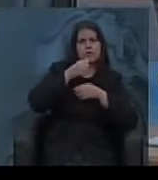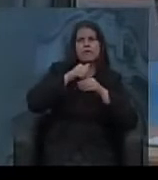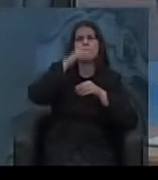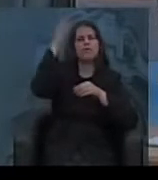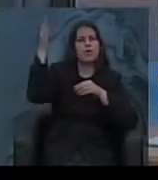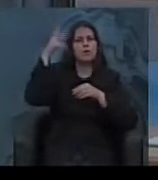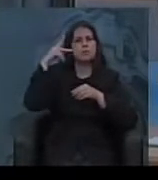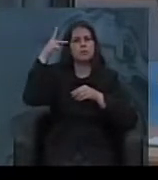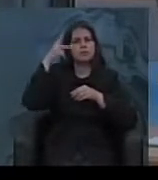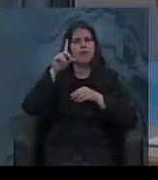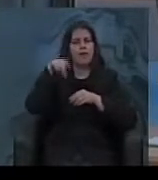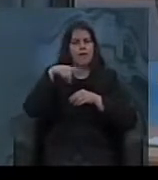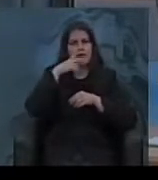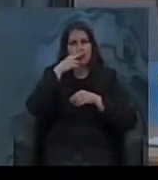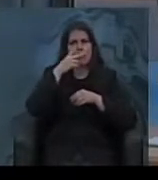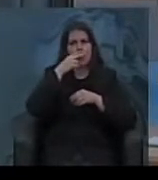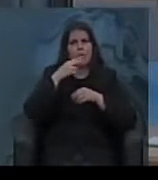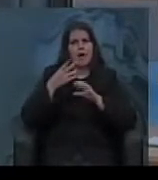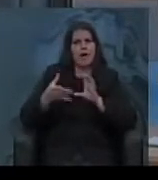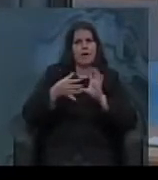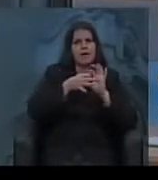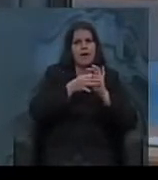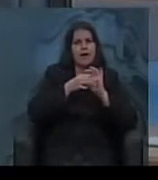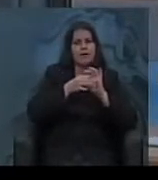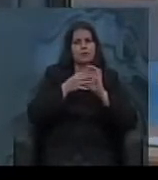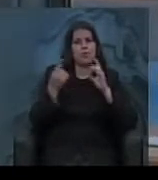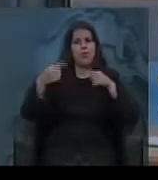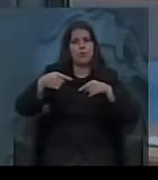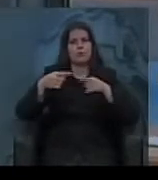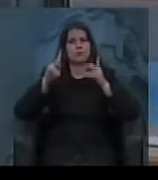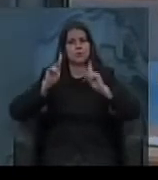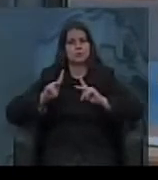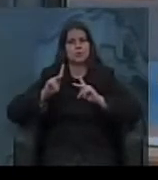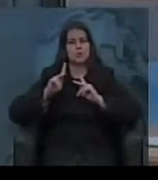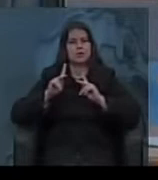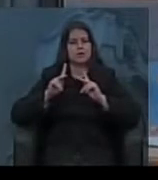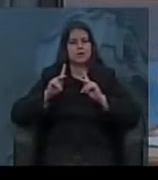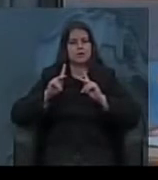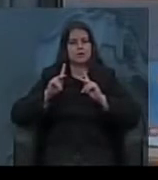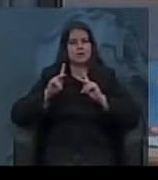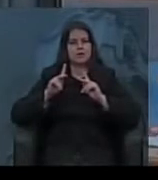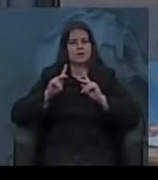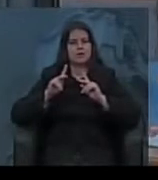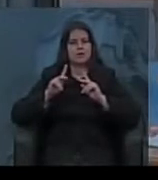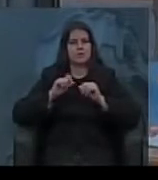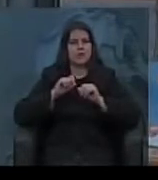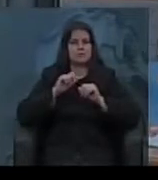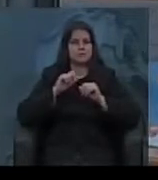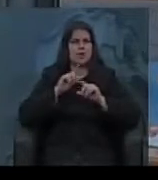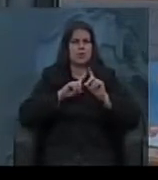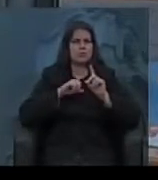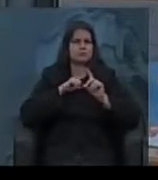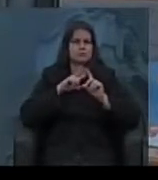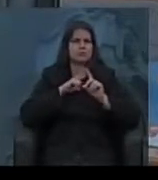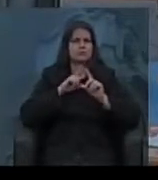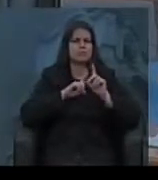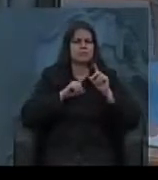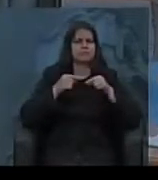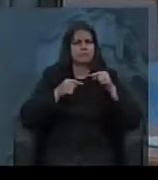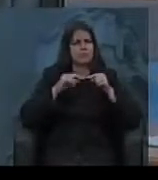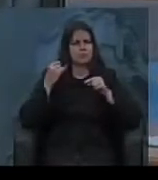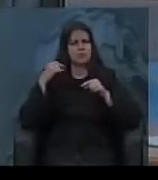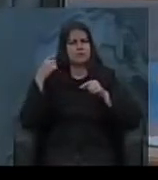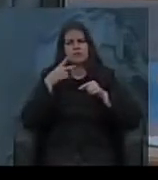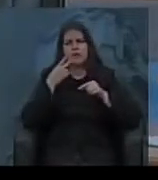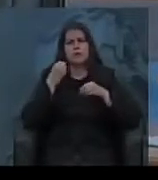na política externa, ele é aliado contra ditaduras. Então, acaba sendo deposto até... É importante,